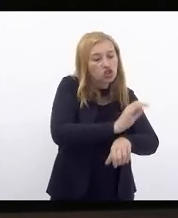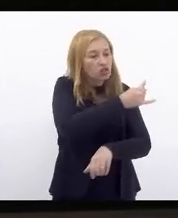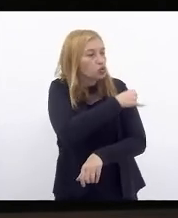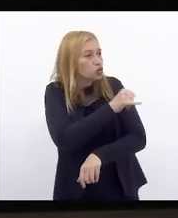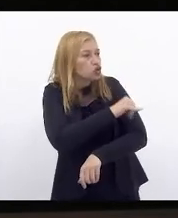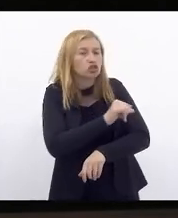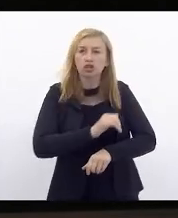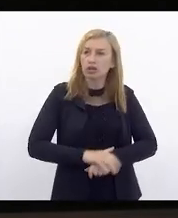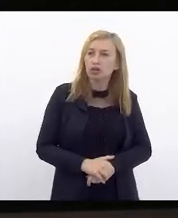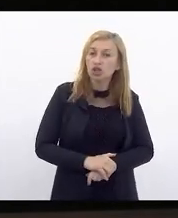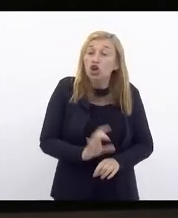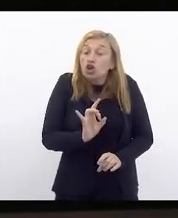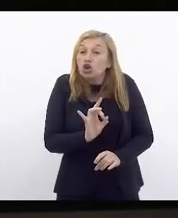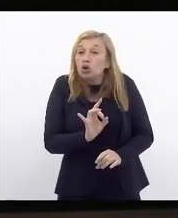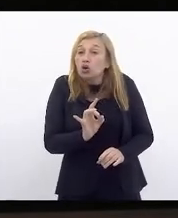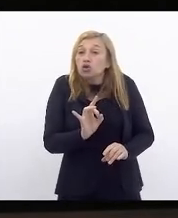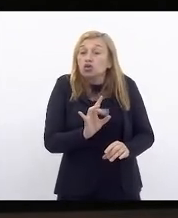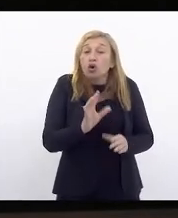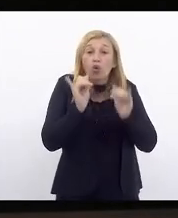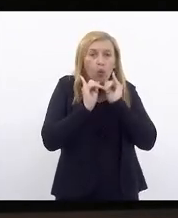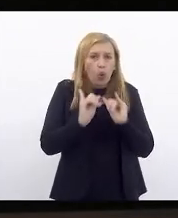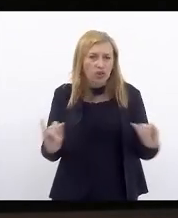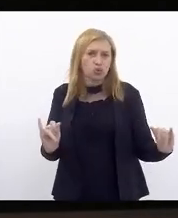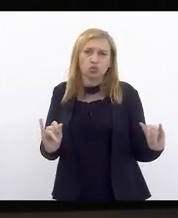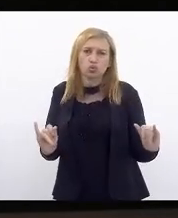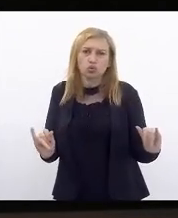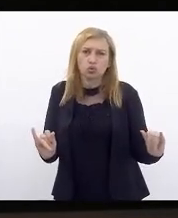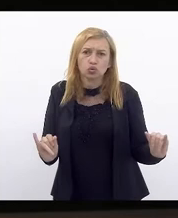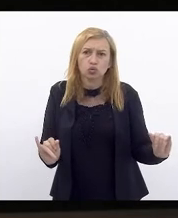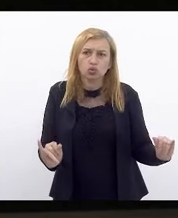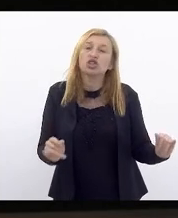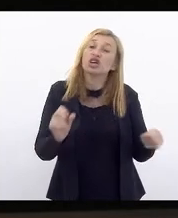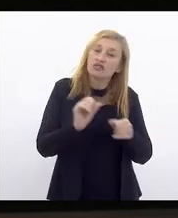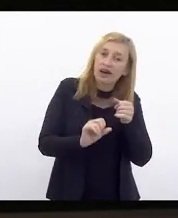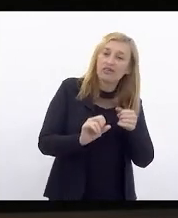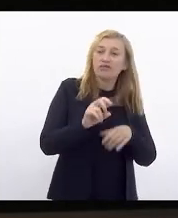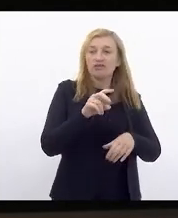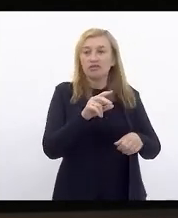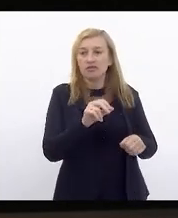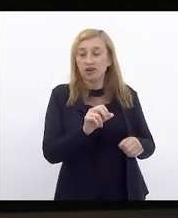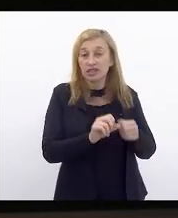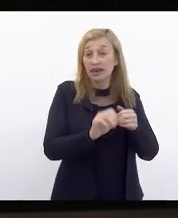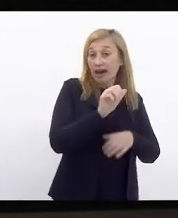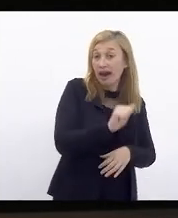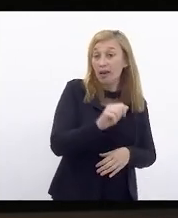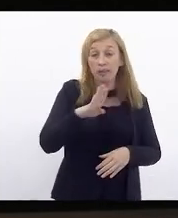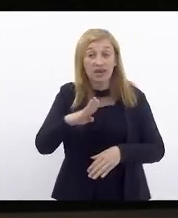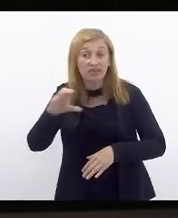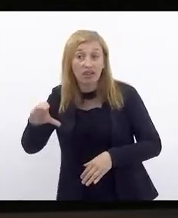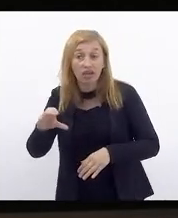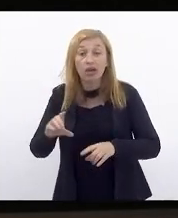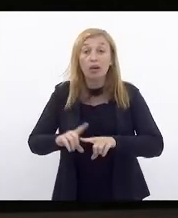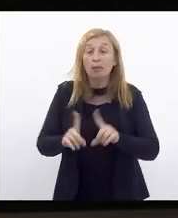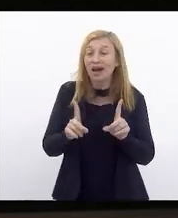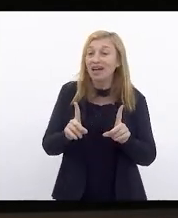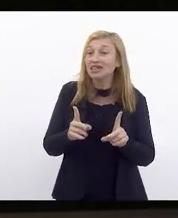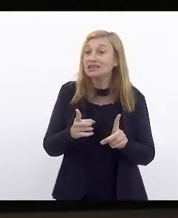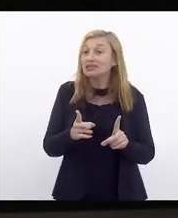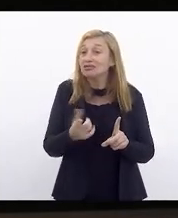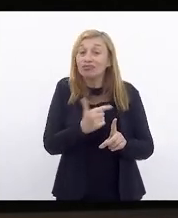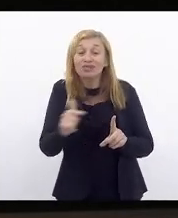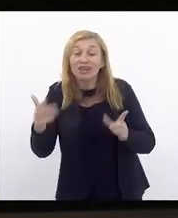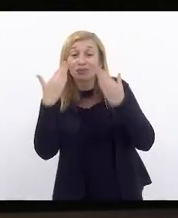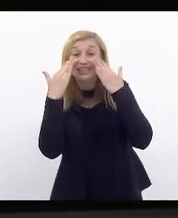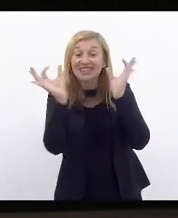Rio de Janeiro apenas com anúncios de que vai fazer isso, vai fazer aquilo, mas sem apresentar